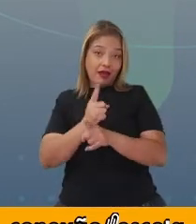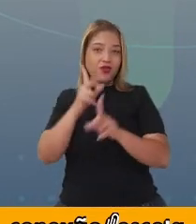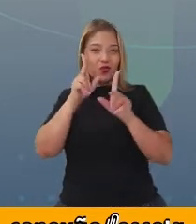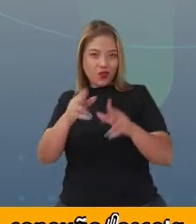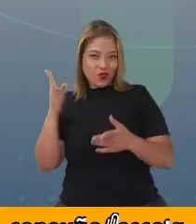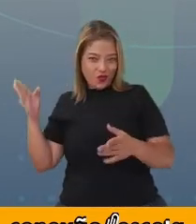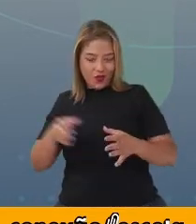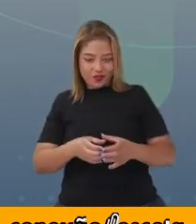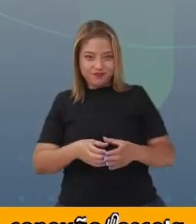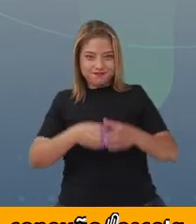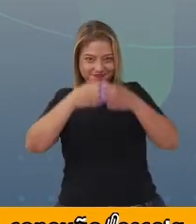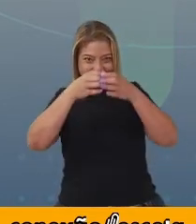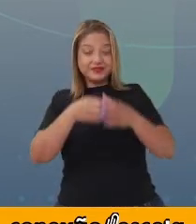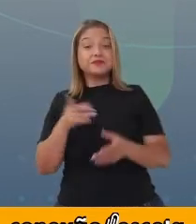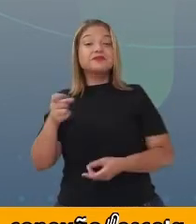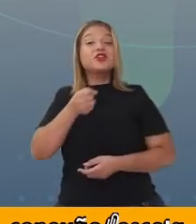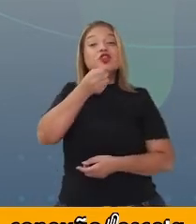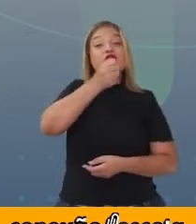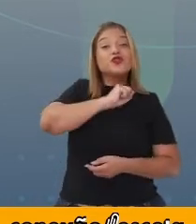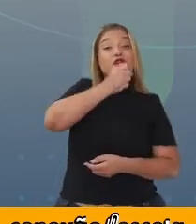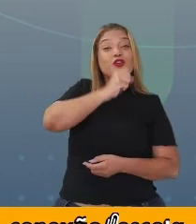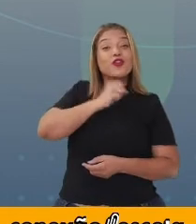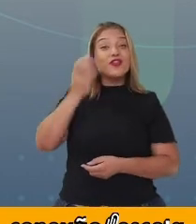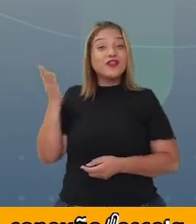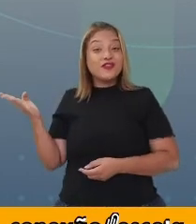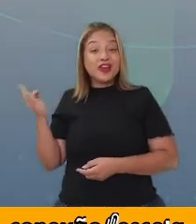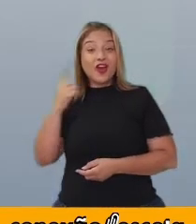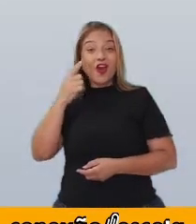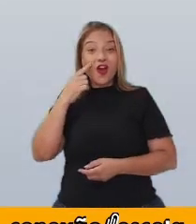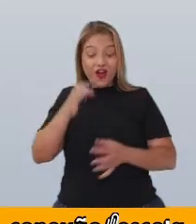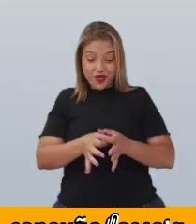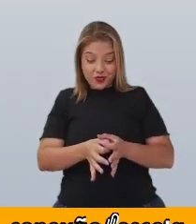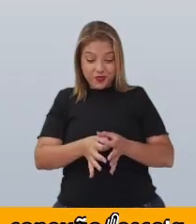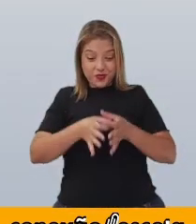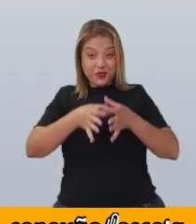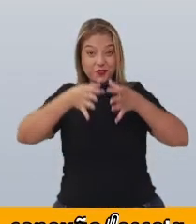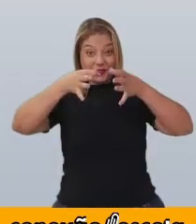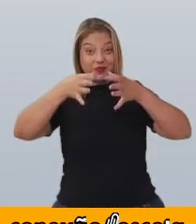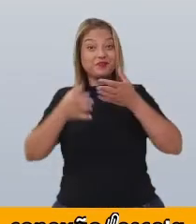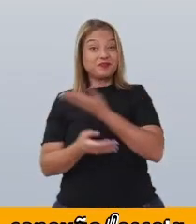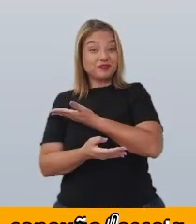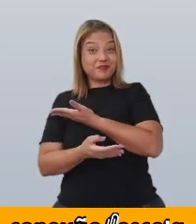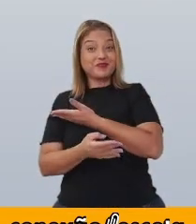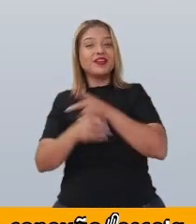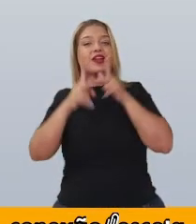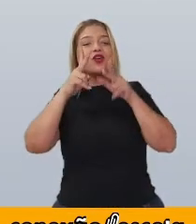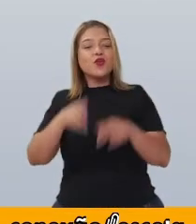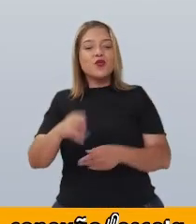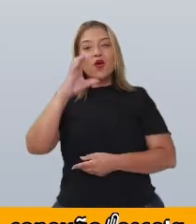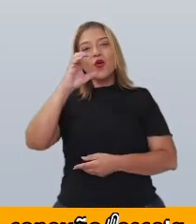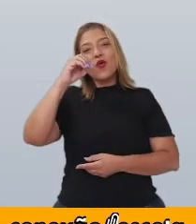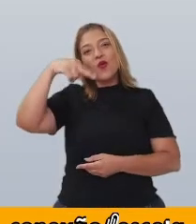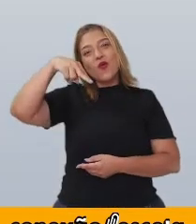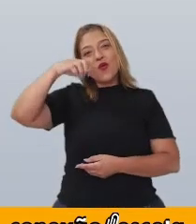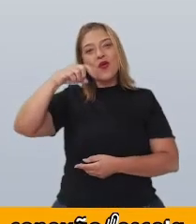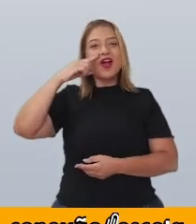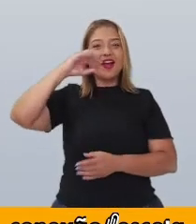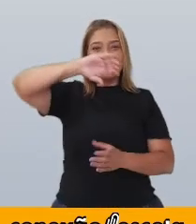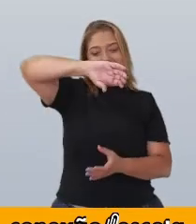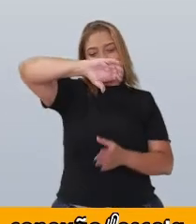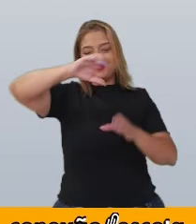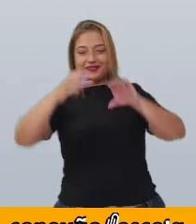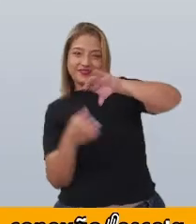casquinha de sorvete. Olha o formato da casquinha do sorvete. Só que ele está de ponta cabeça, né gente?